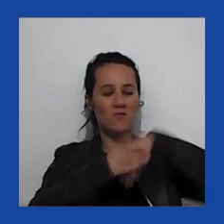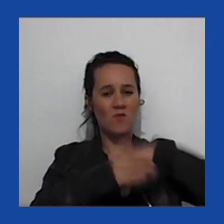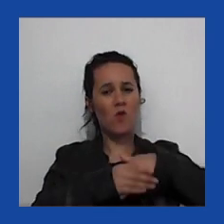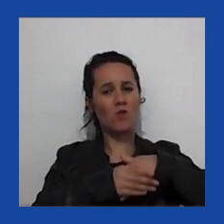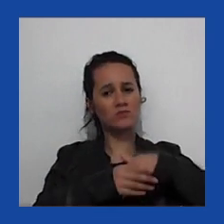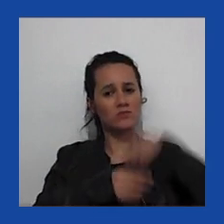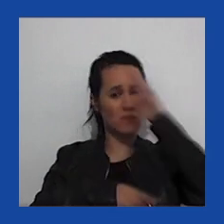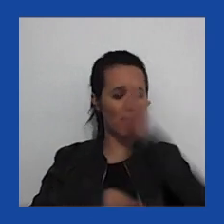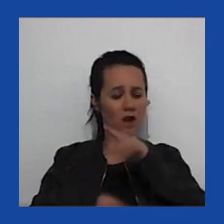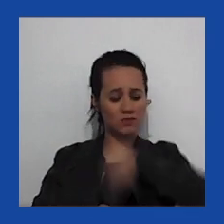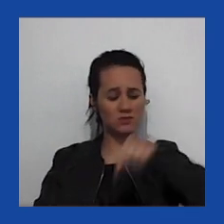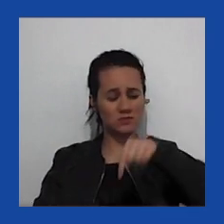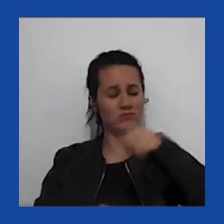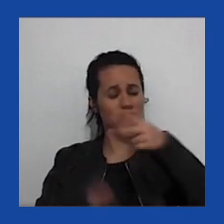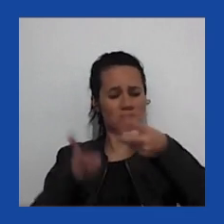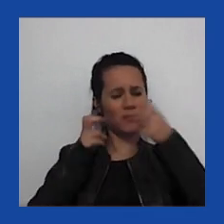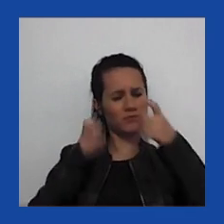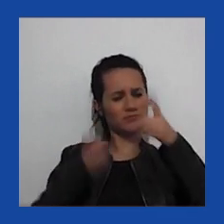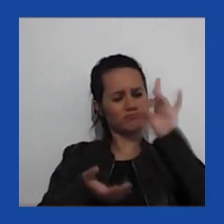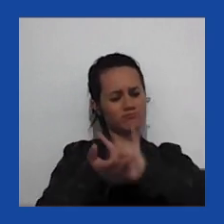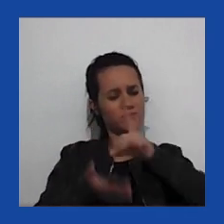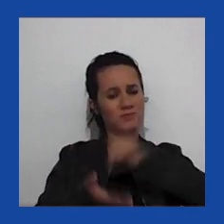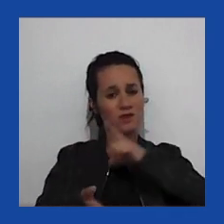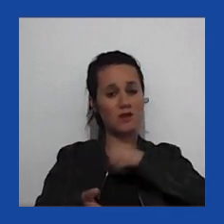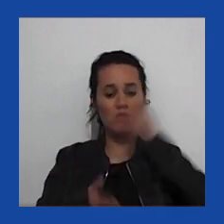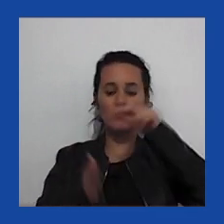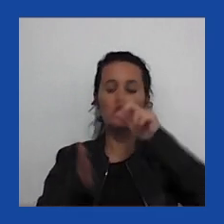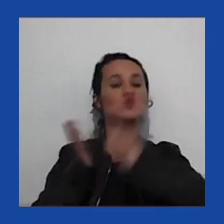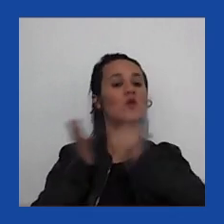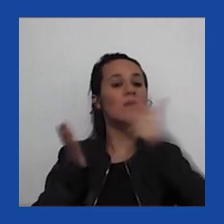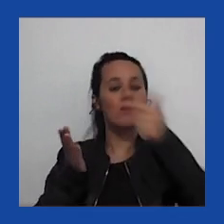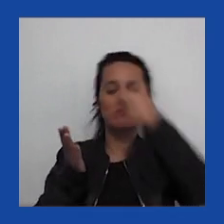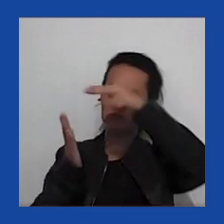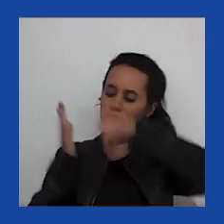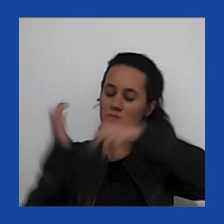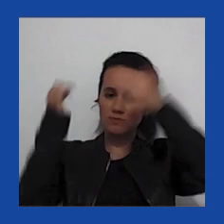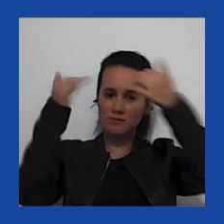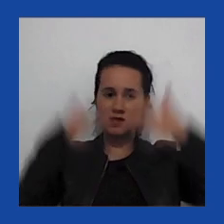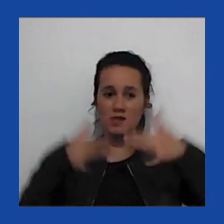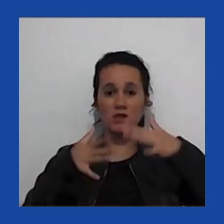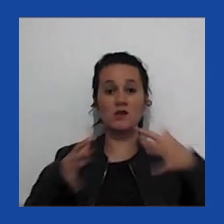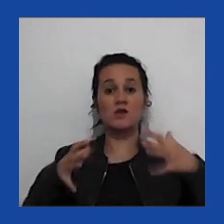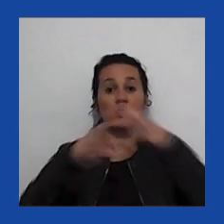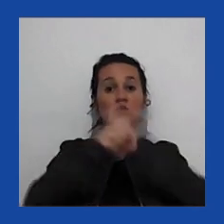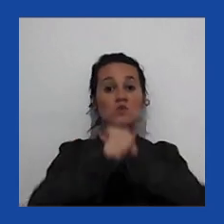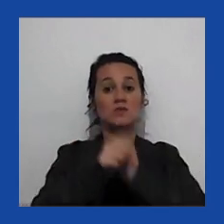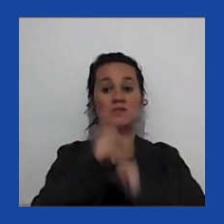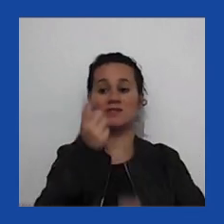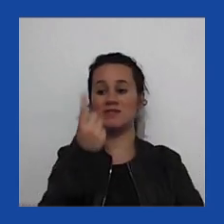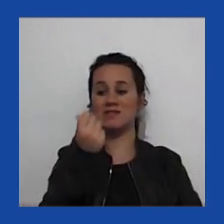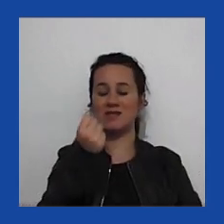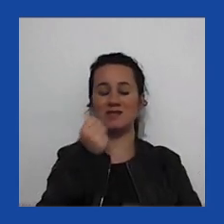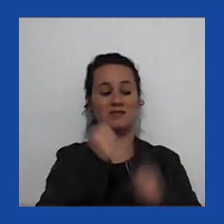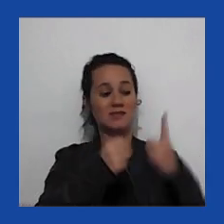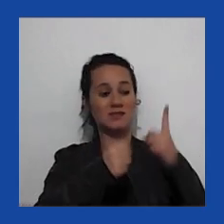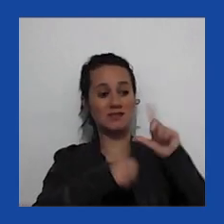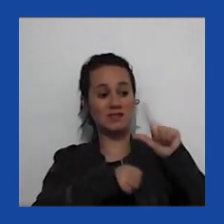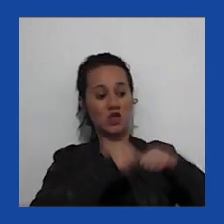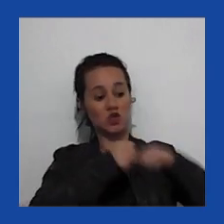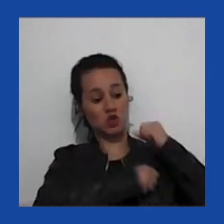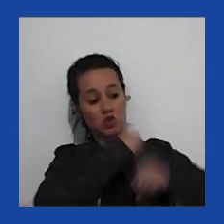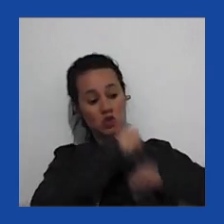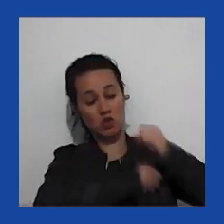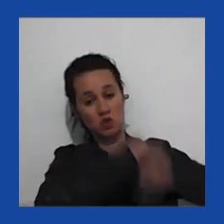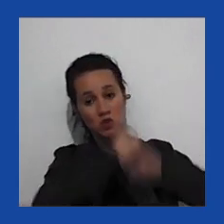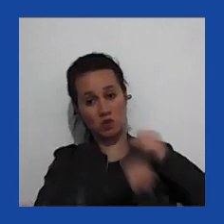mistos, eu li, por exemplo, num jornal que o número dos eleitores entre 16 e 17 anos aptos a votar é